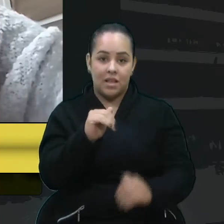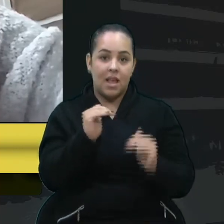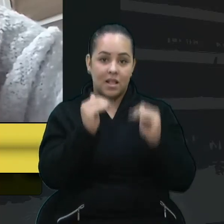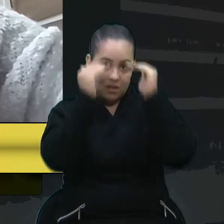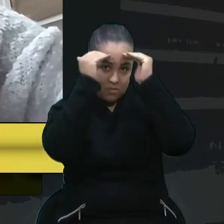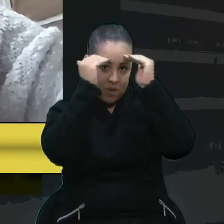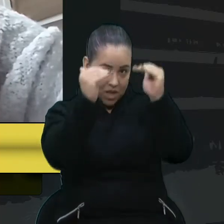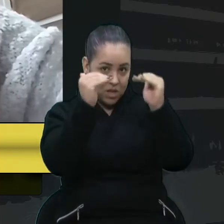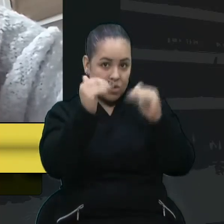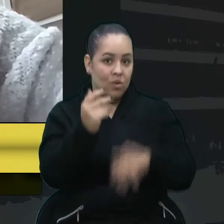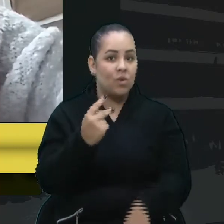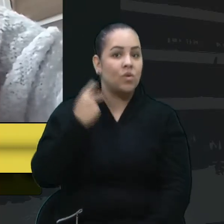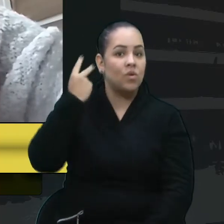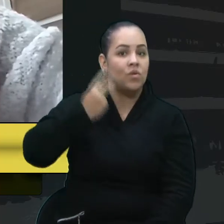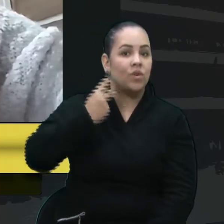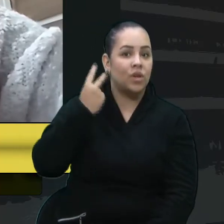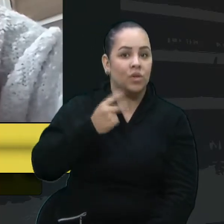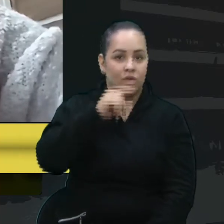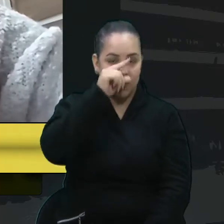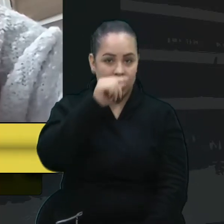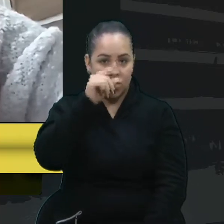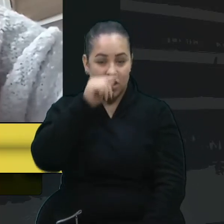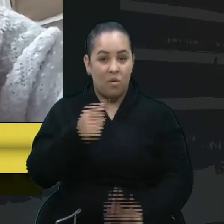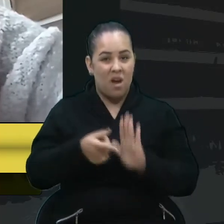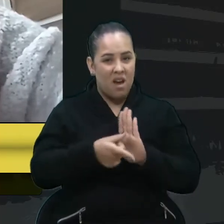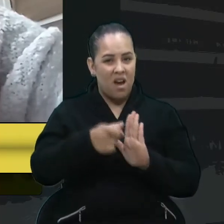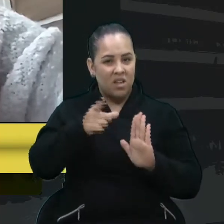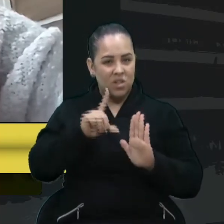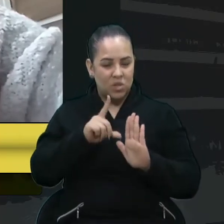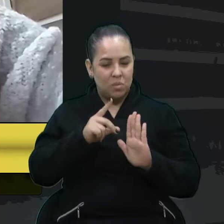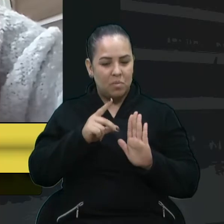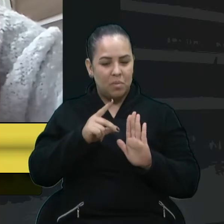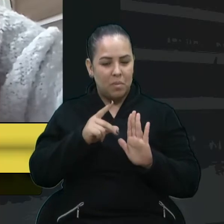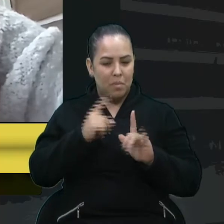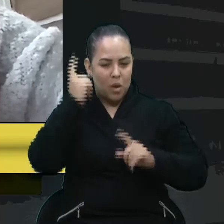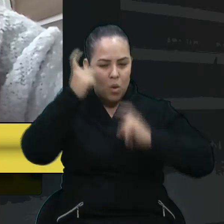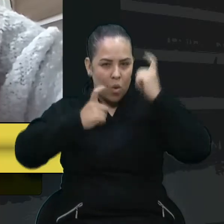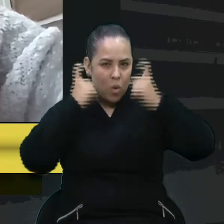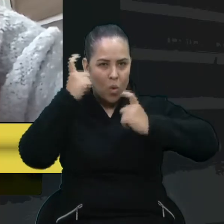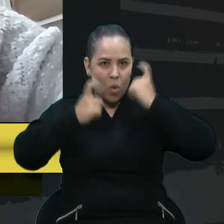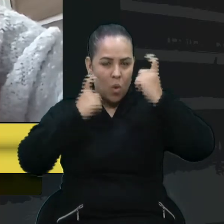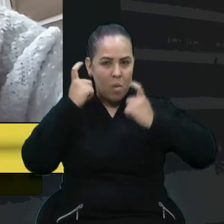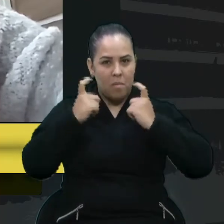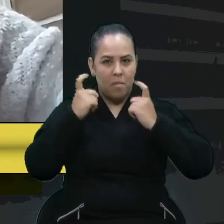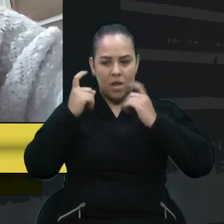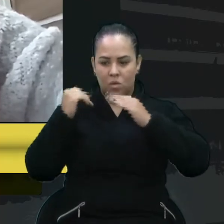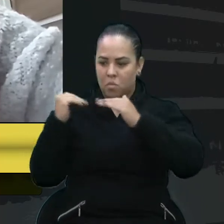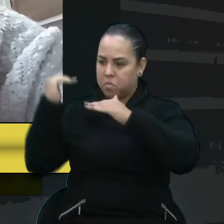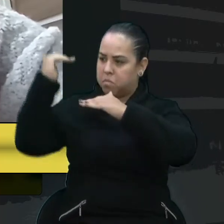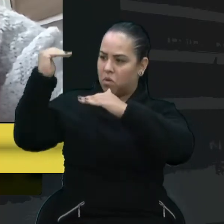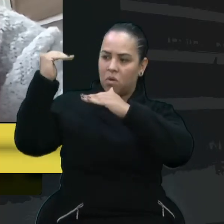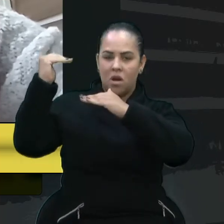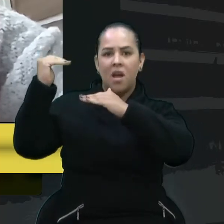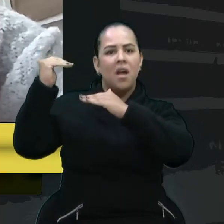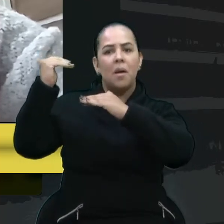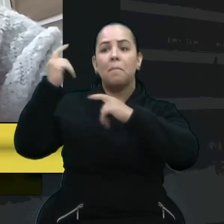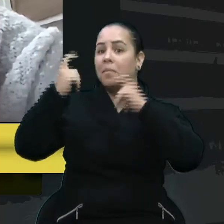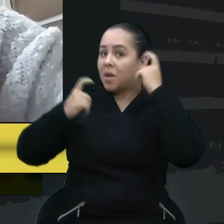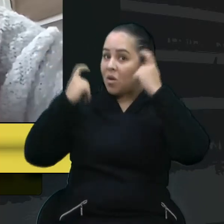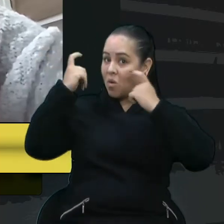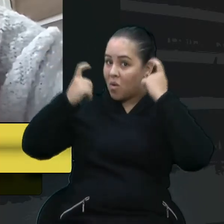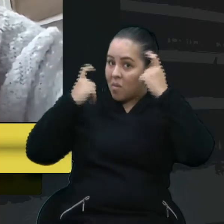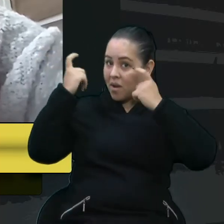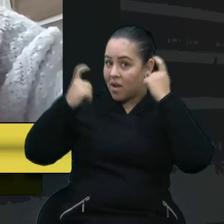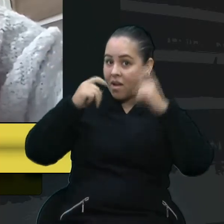se preocupar com a méritocracia do alto escalão, ele poderia se preocupar com a